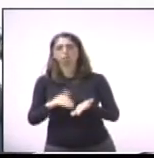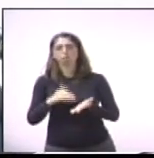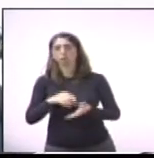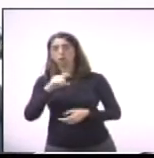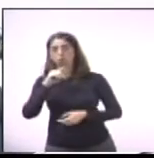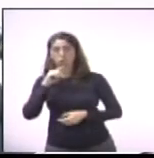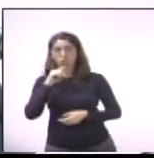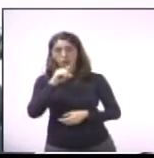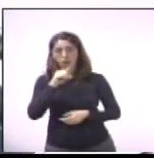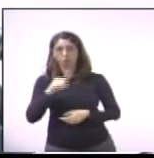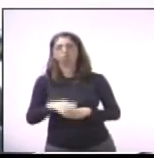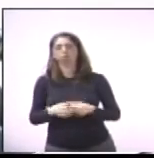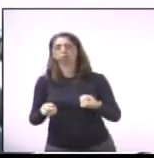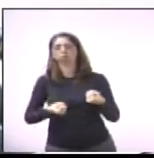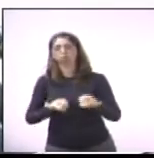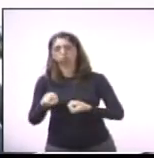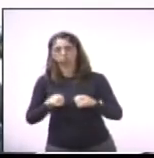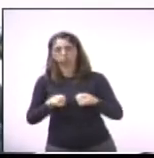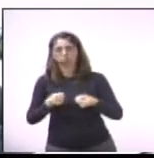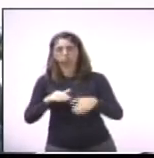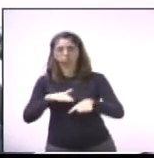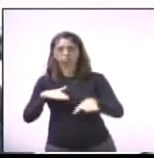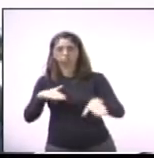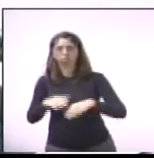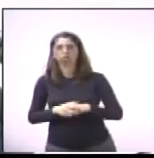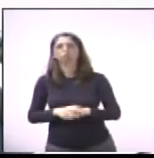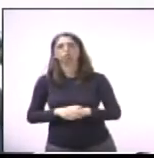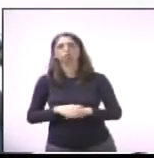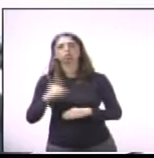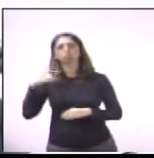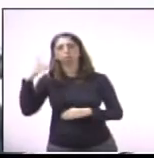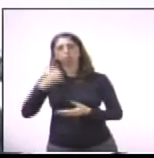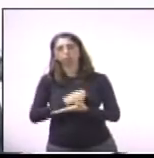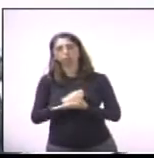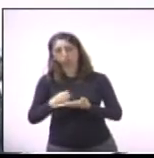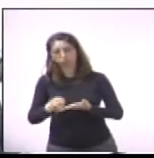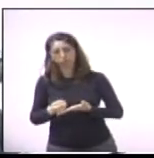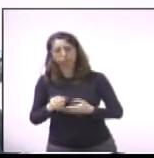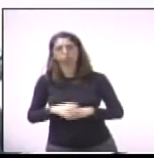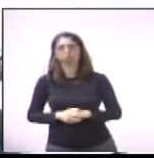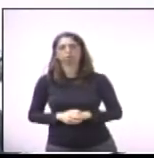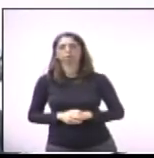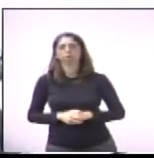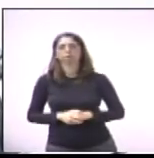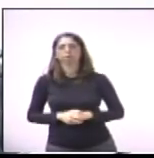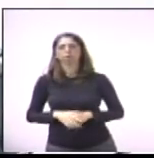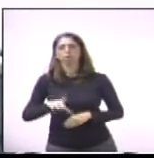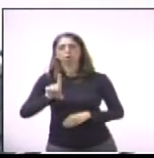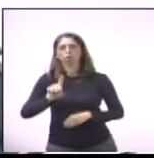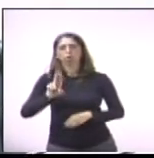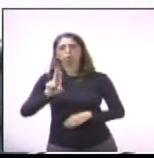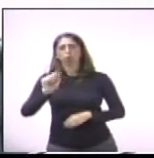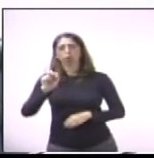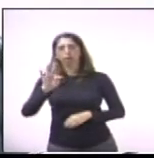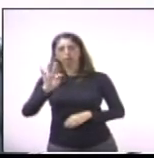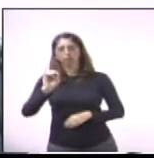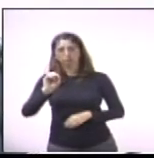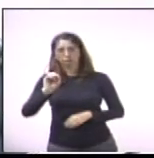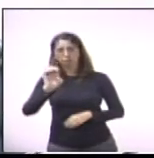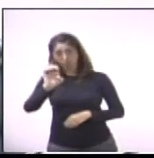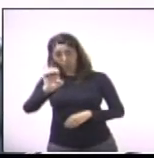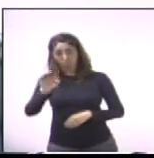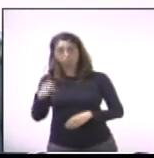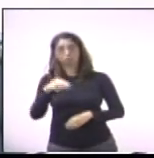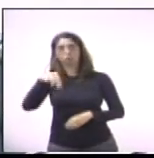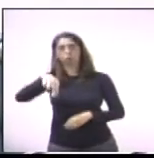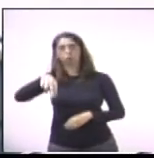de Transportes e Logística do Estado de São Paulo, o ex-deputado, deputado Duarte Nogueira, solicitando que ele intervenha